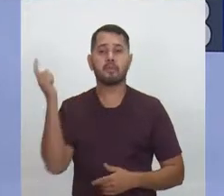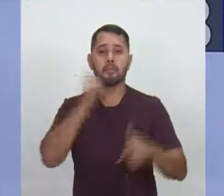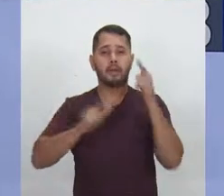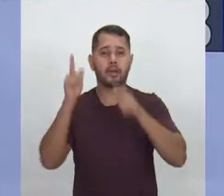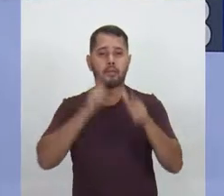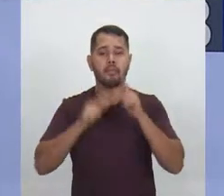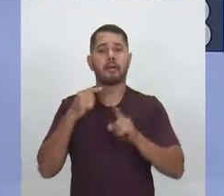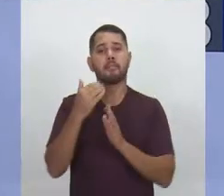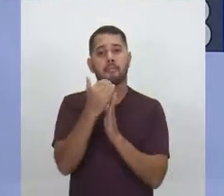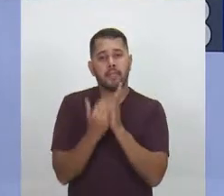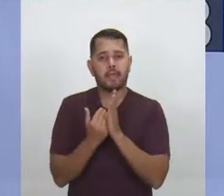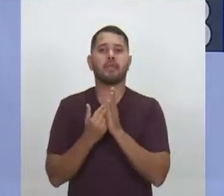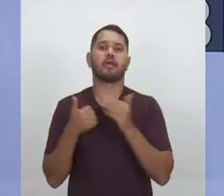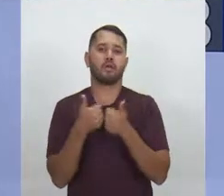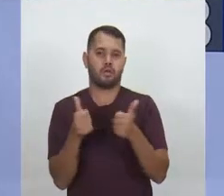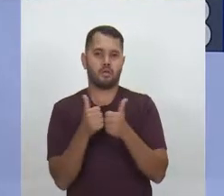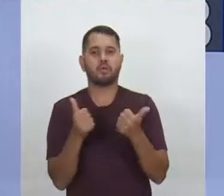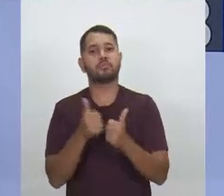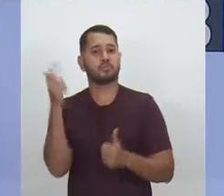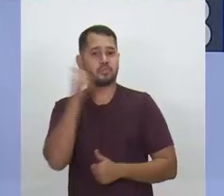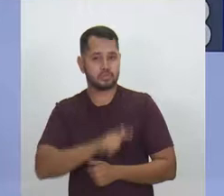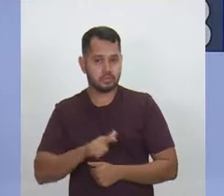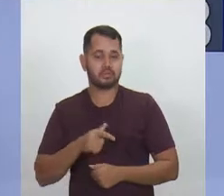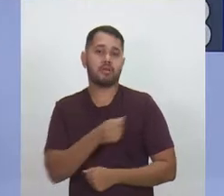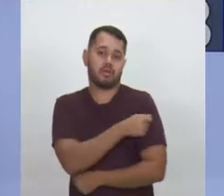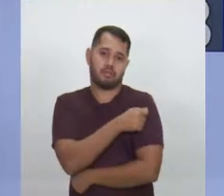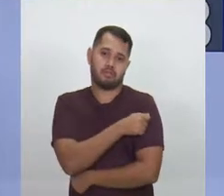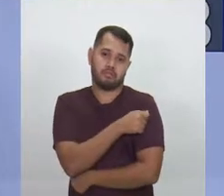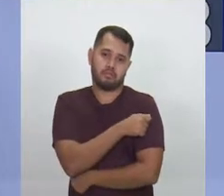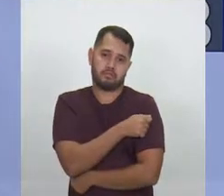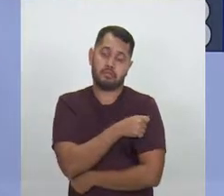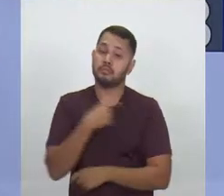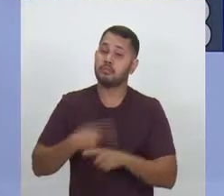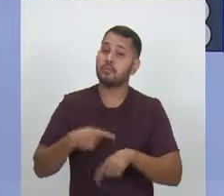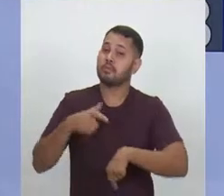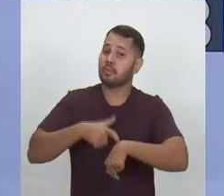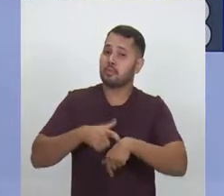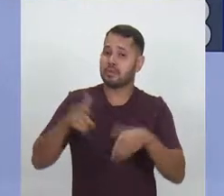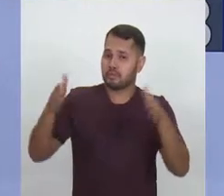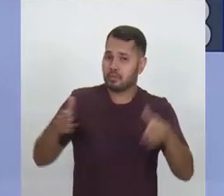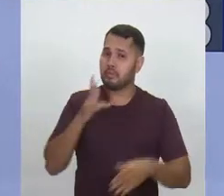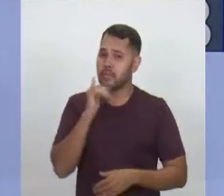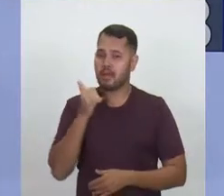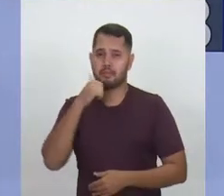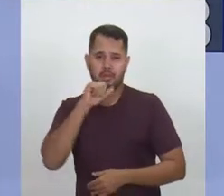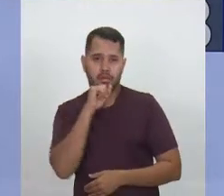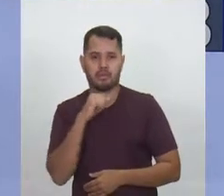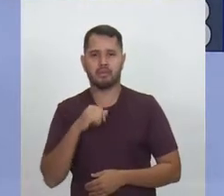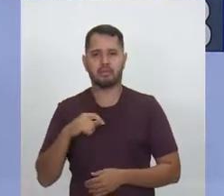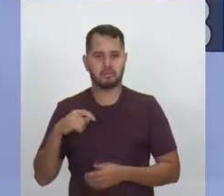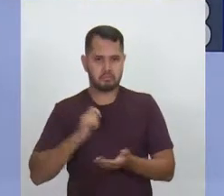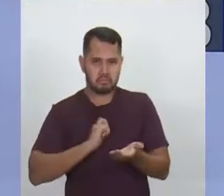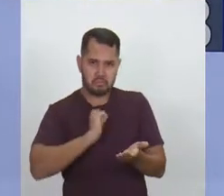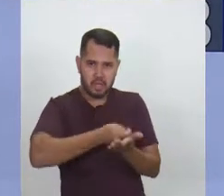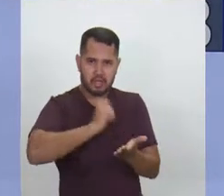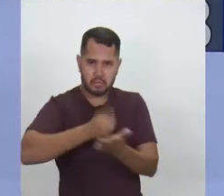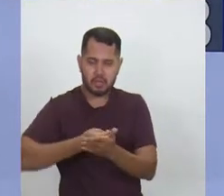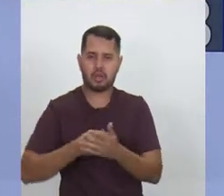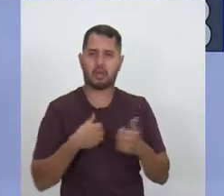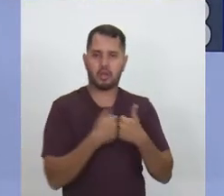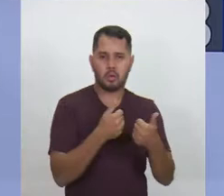a meia passagem de ônibus para os estudantes. Porque, naquele momento, os pais não tinham condições de pagar dois, três